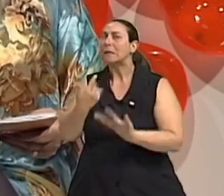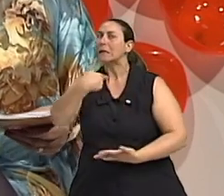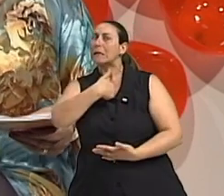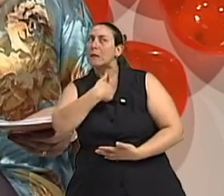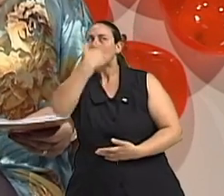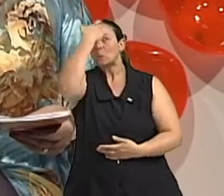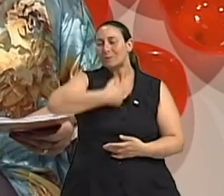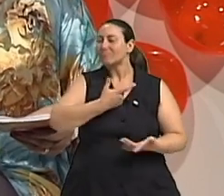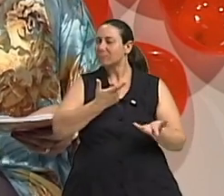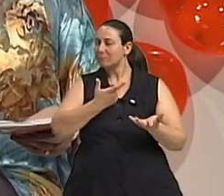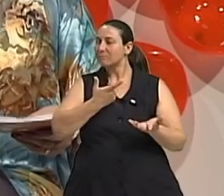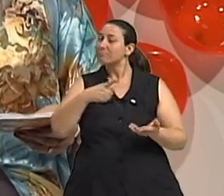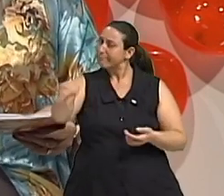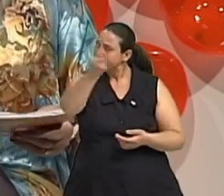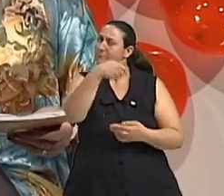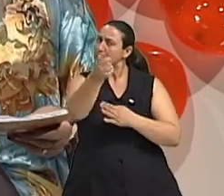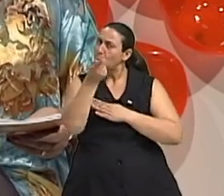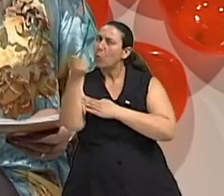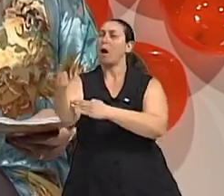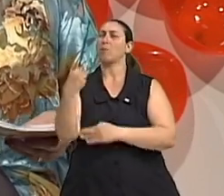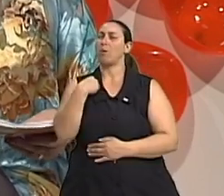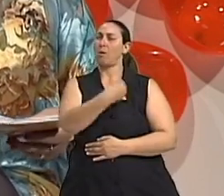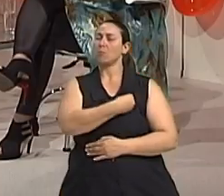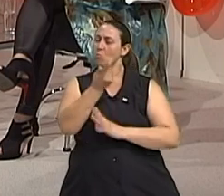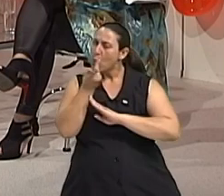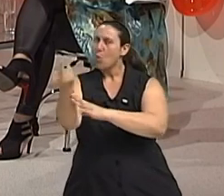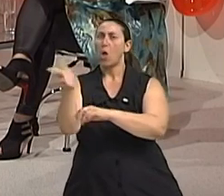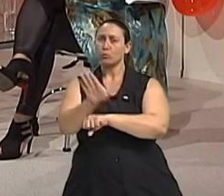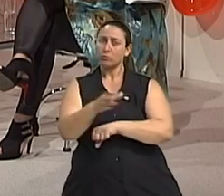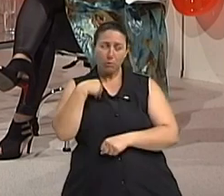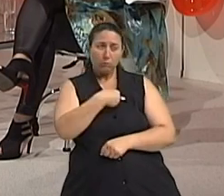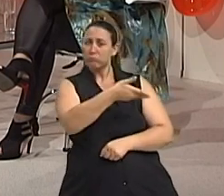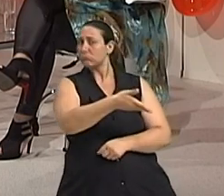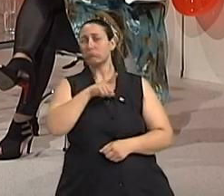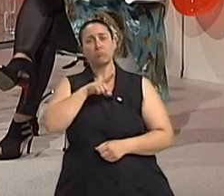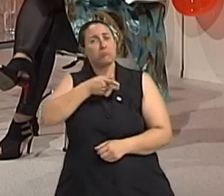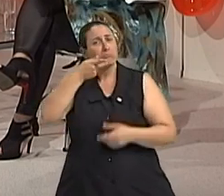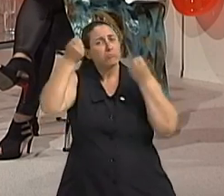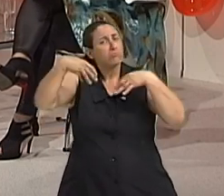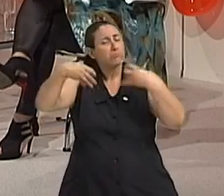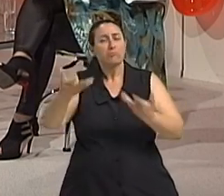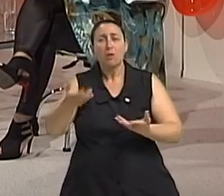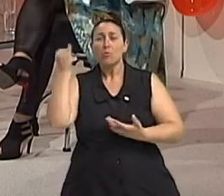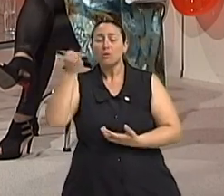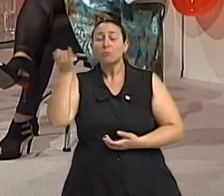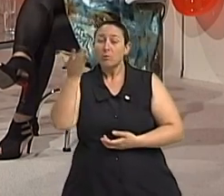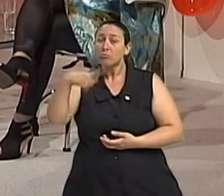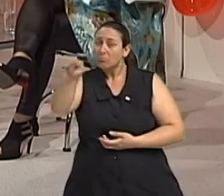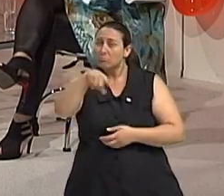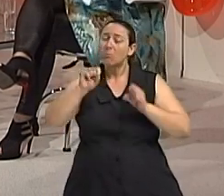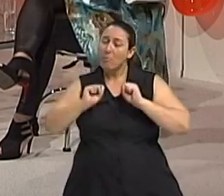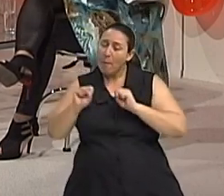então por favor busquem auxílio porque é para isso que o senhor está lá né doutor o senhor eu chamo os médicos os nossos